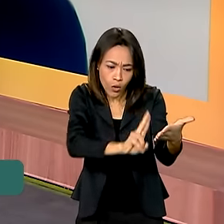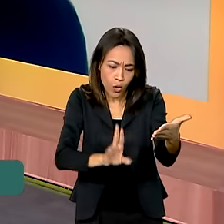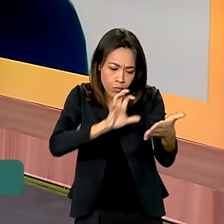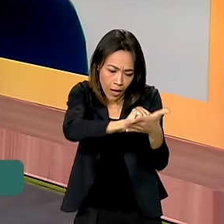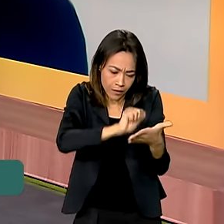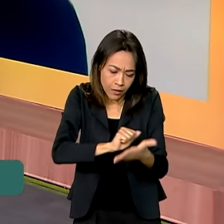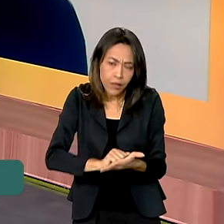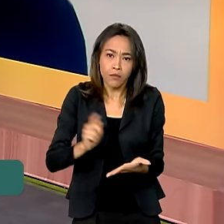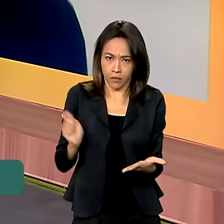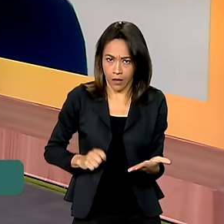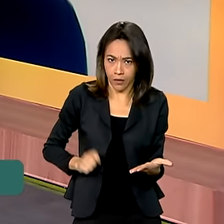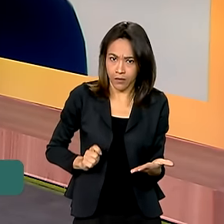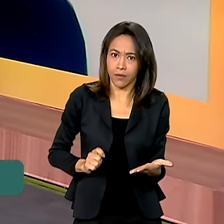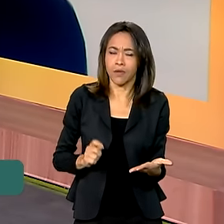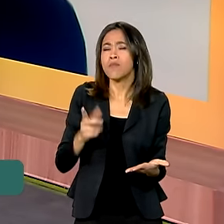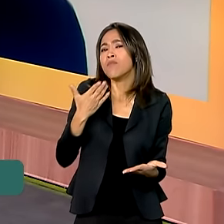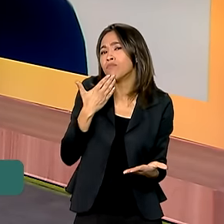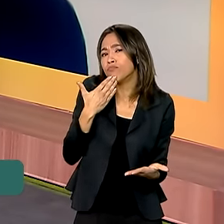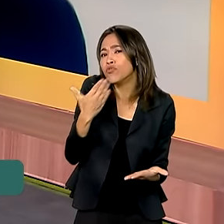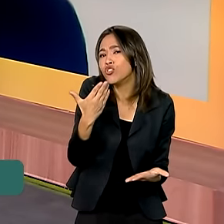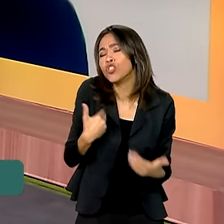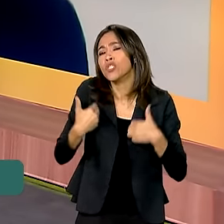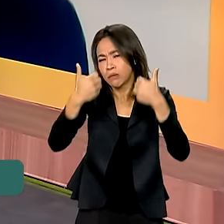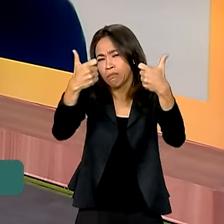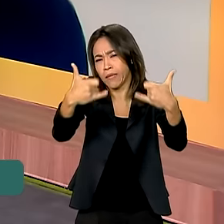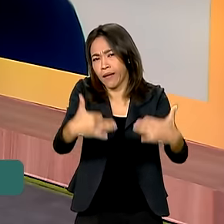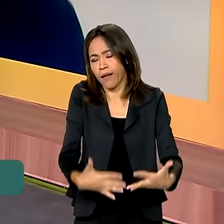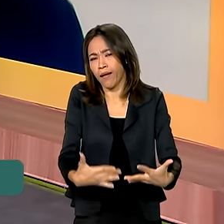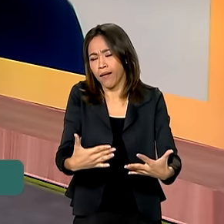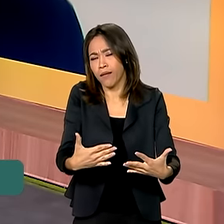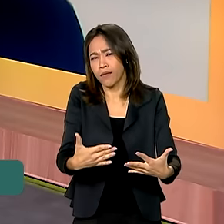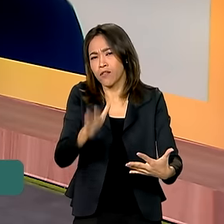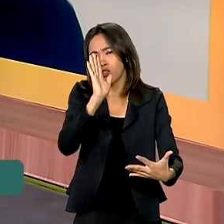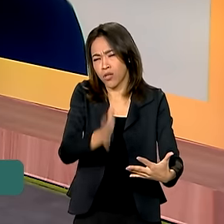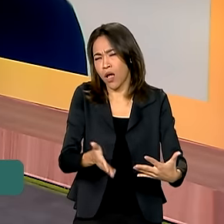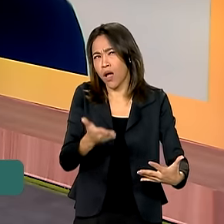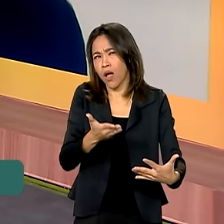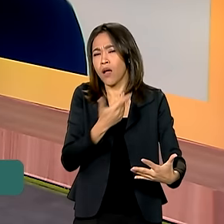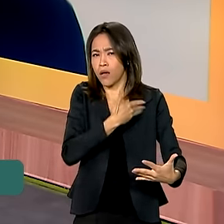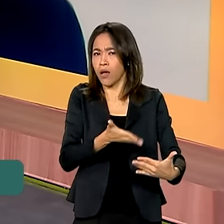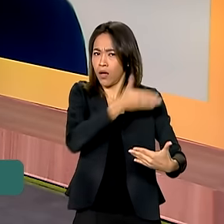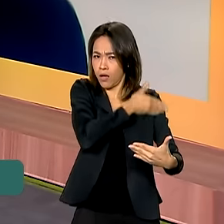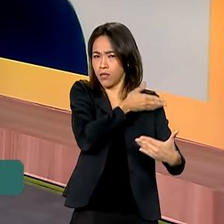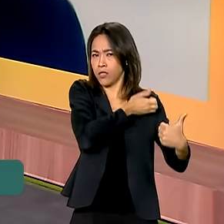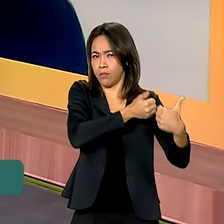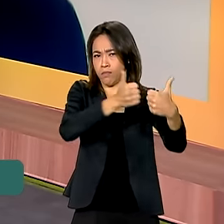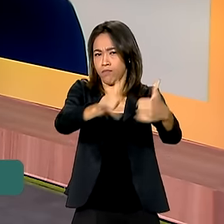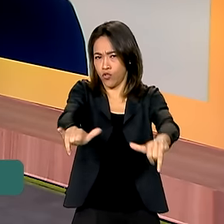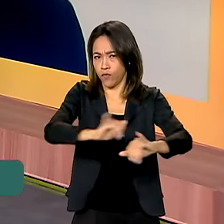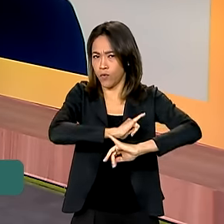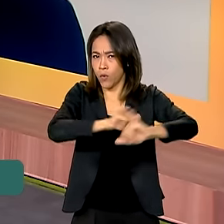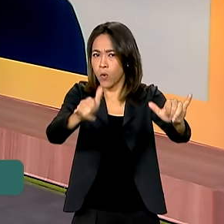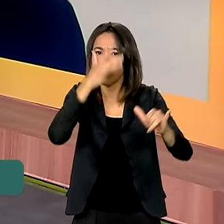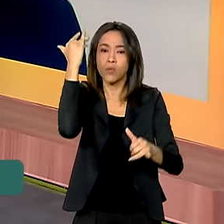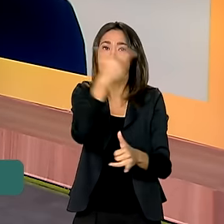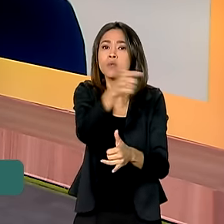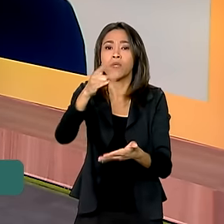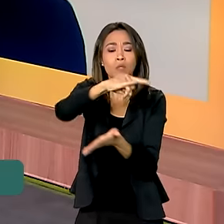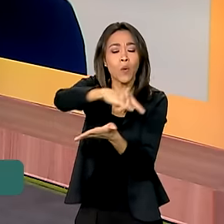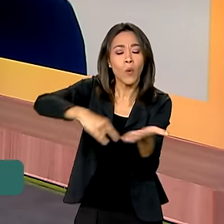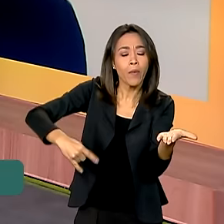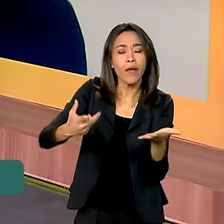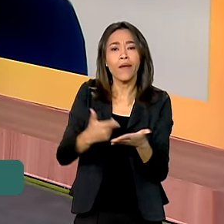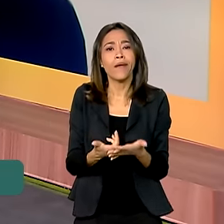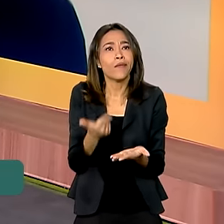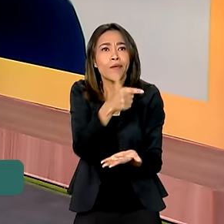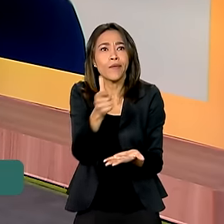Queria que o senhor explicasse para a gente, as pessoas, a gente já falou um pouco sobre isso no jornal hoje, as pessoas que estão sem documentos, que não têm conta